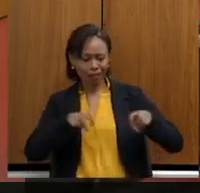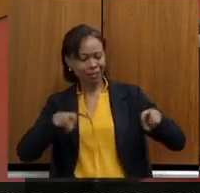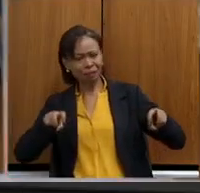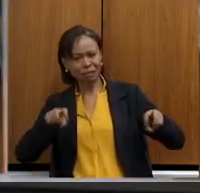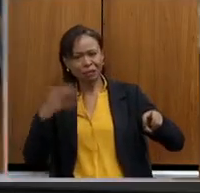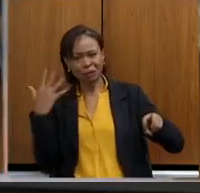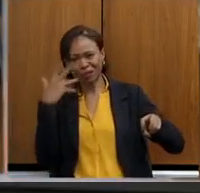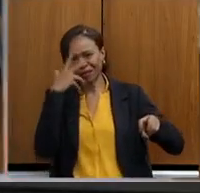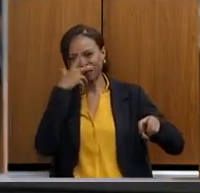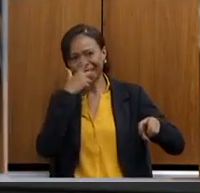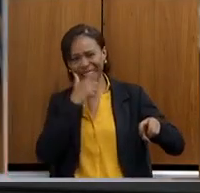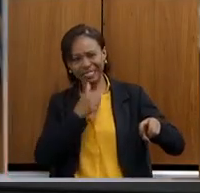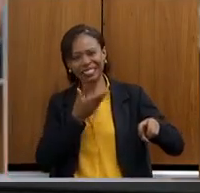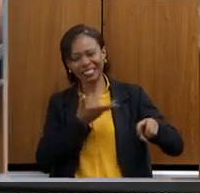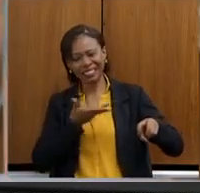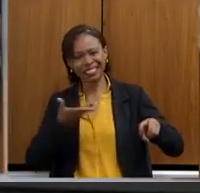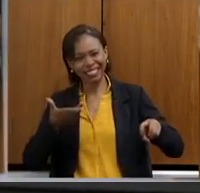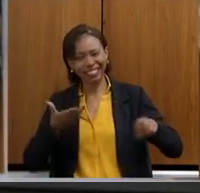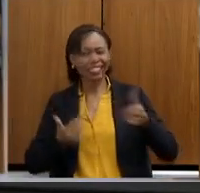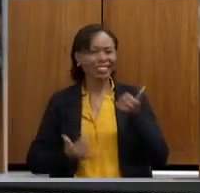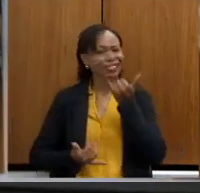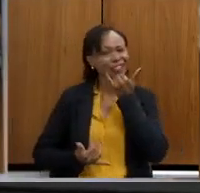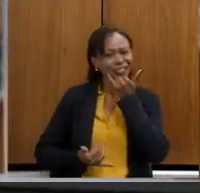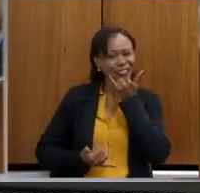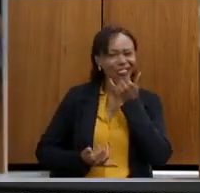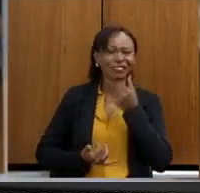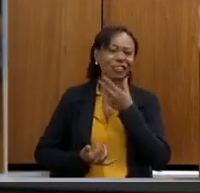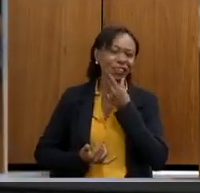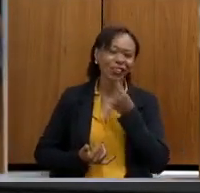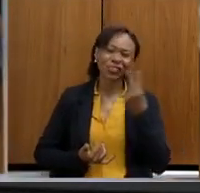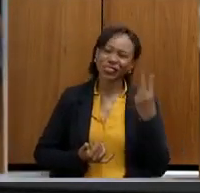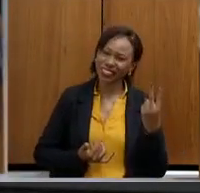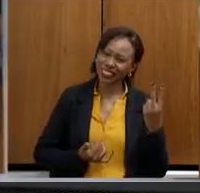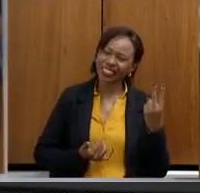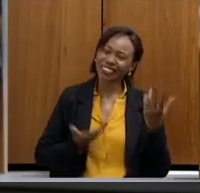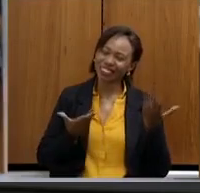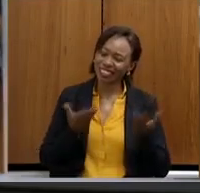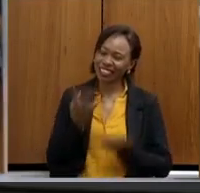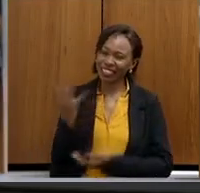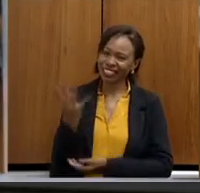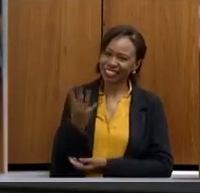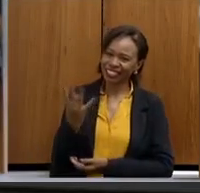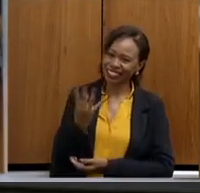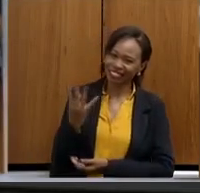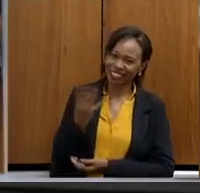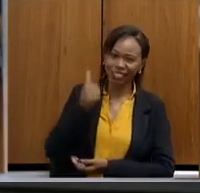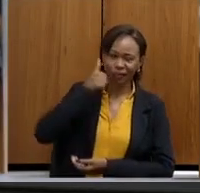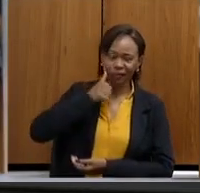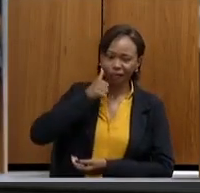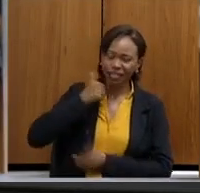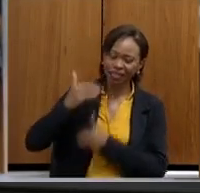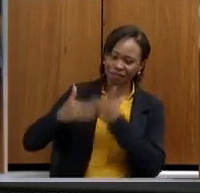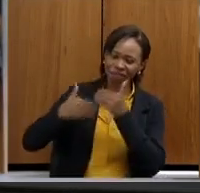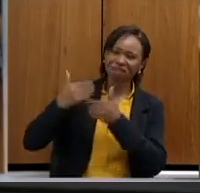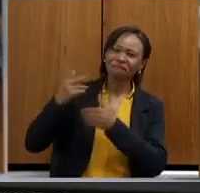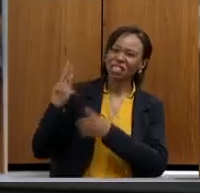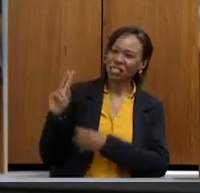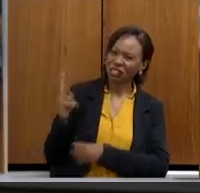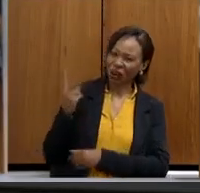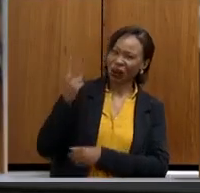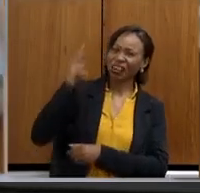pedindo as escusas aqui à Noraldina e à Gil, mas essas quatro mulheres aqui farão história nesse dia de hoje.